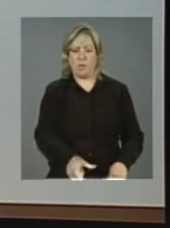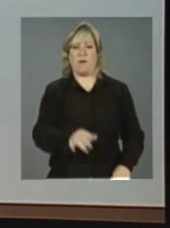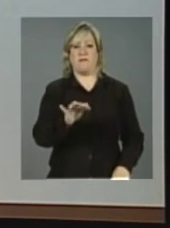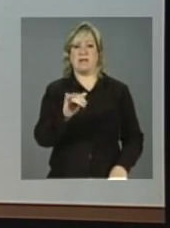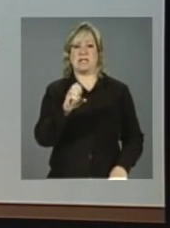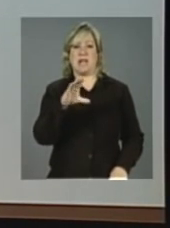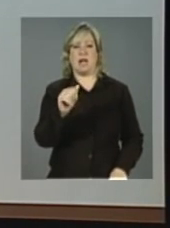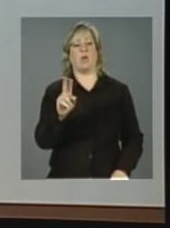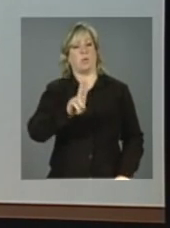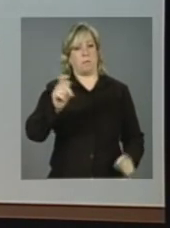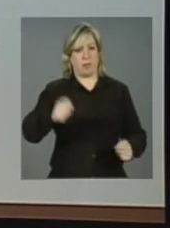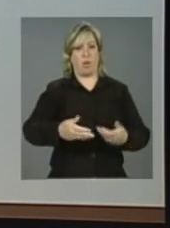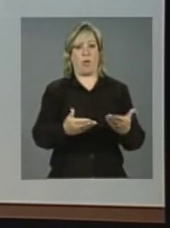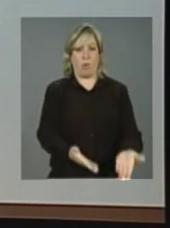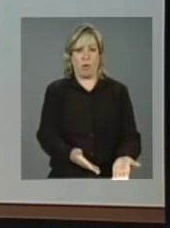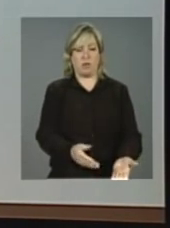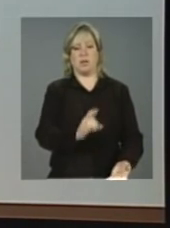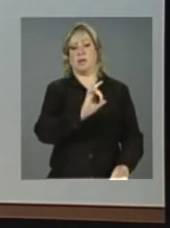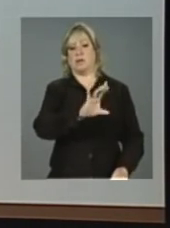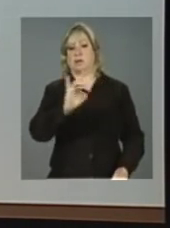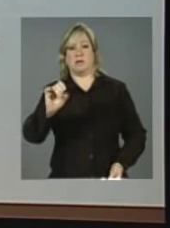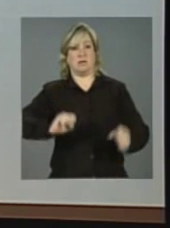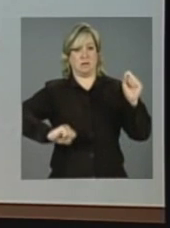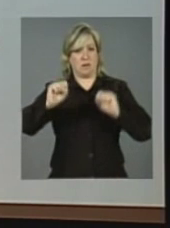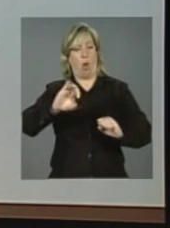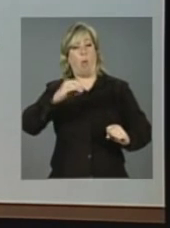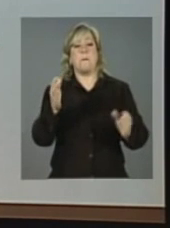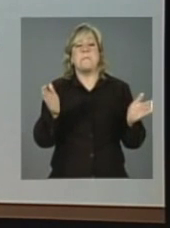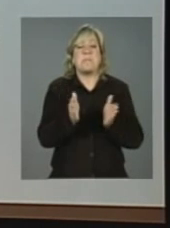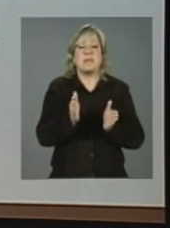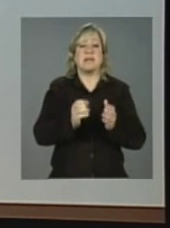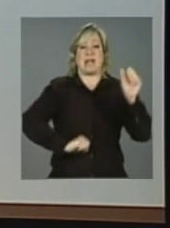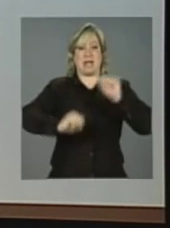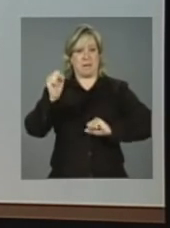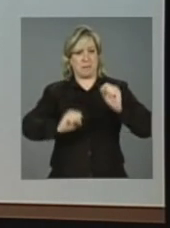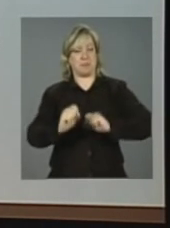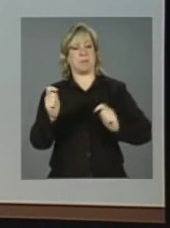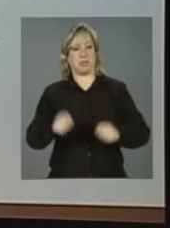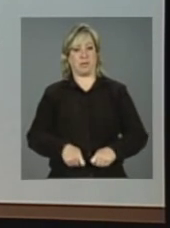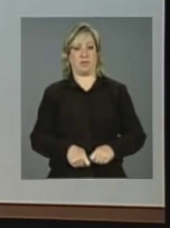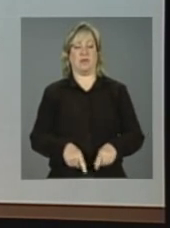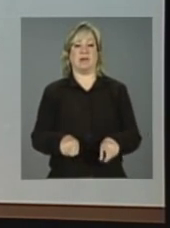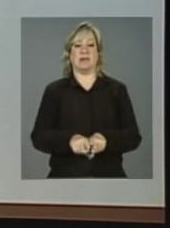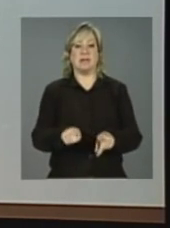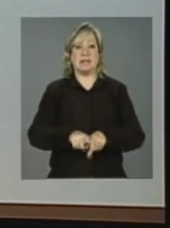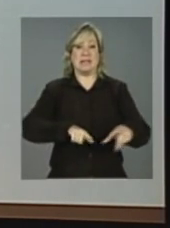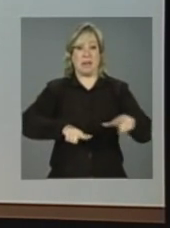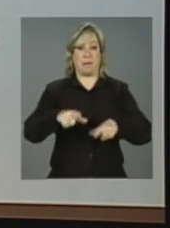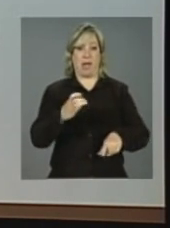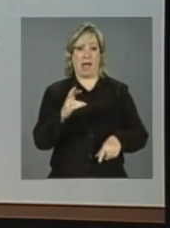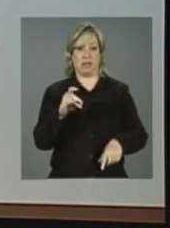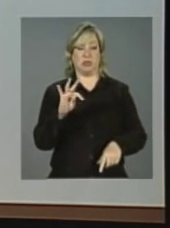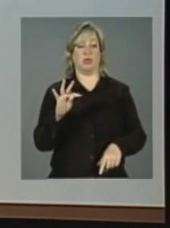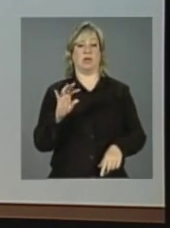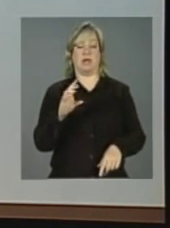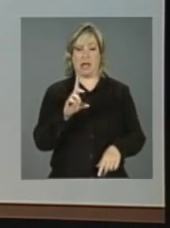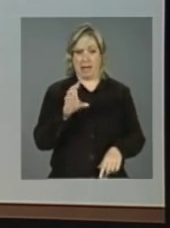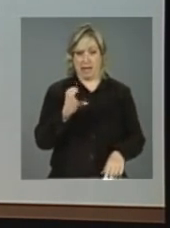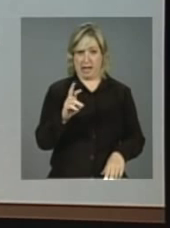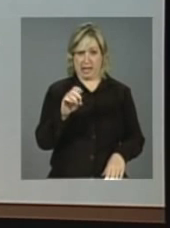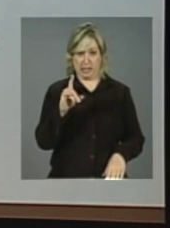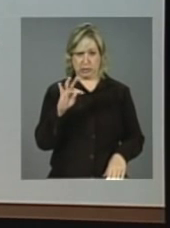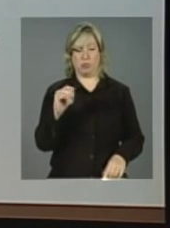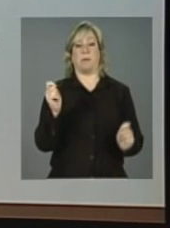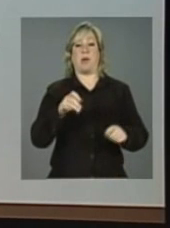empreendedor individual ou por microempresa. E as operações de crédito vão até R$ 15 mil.